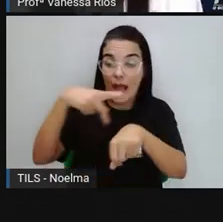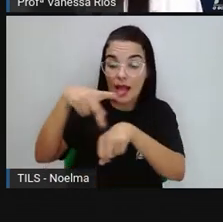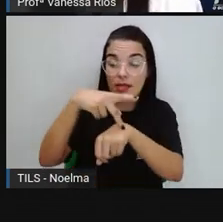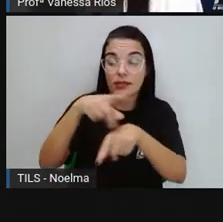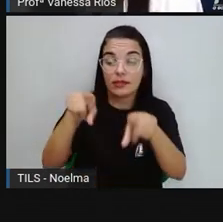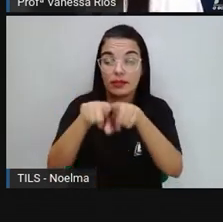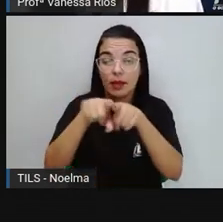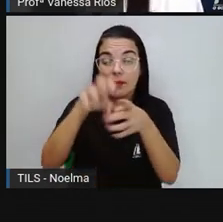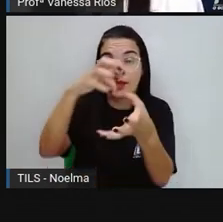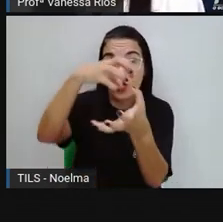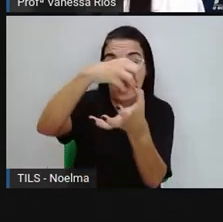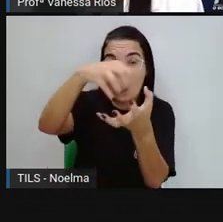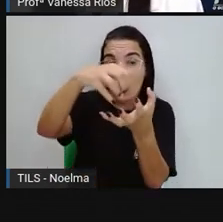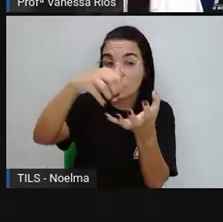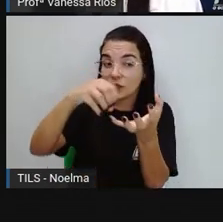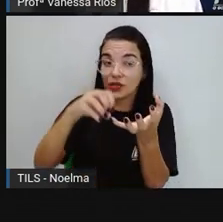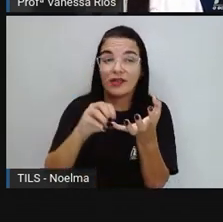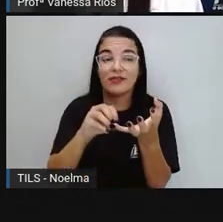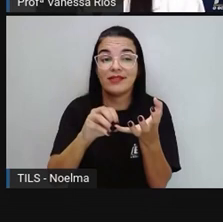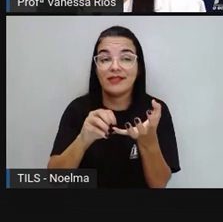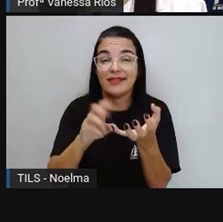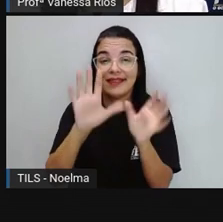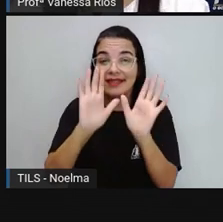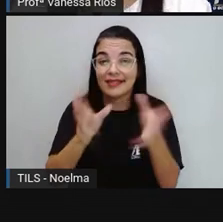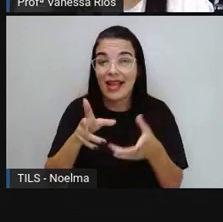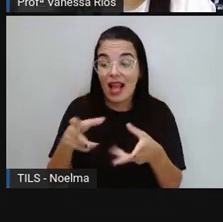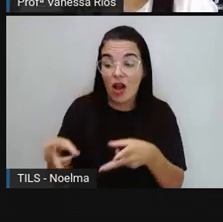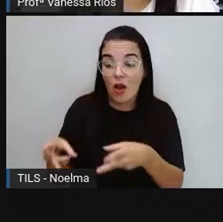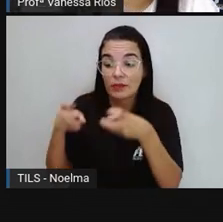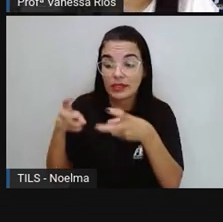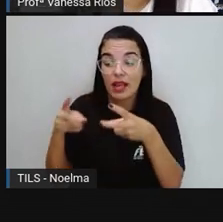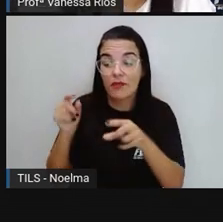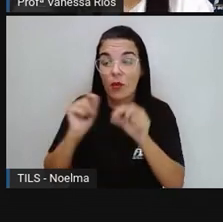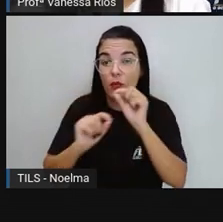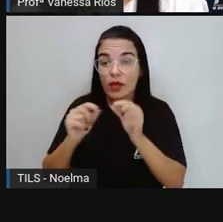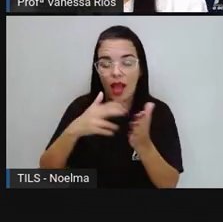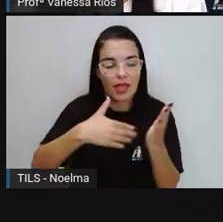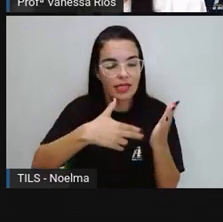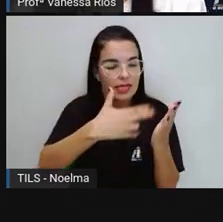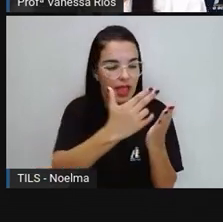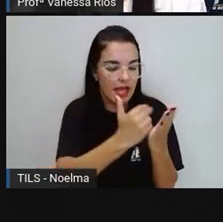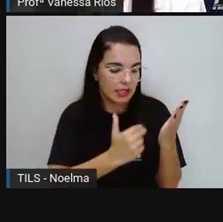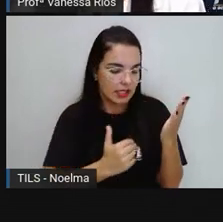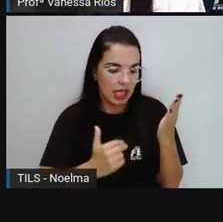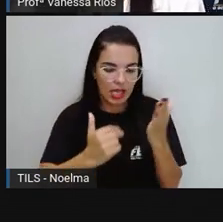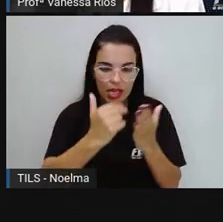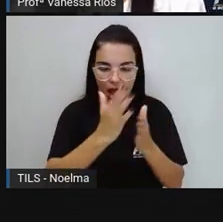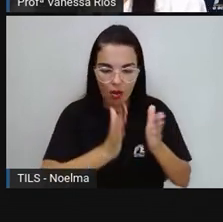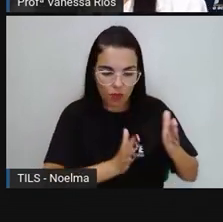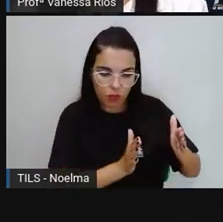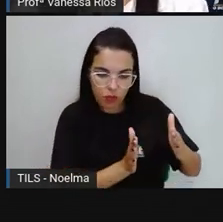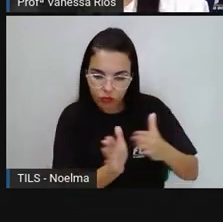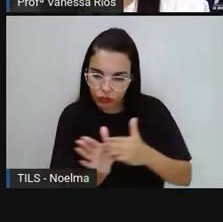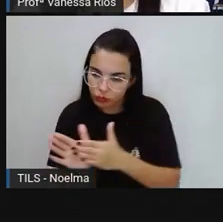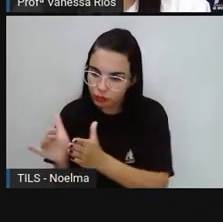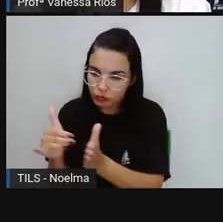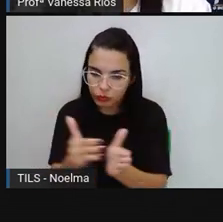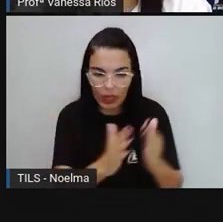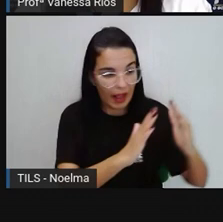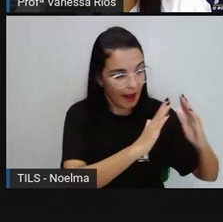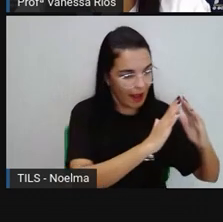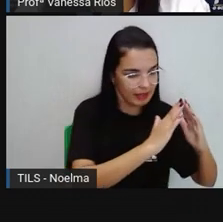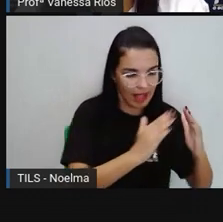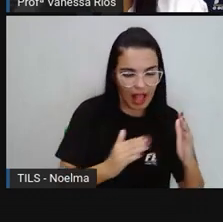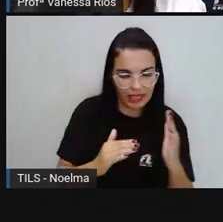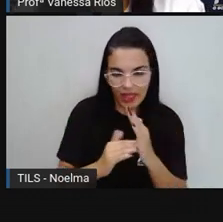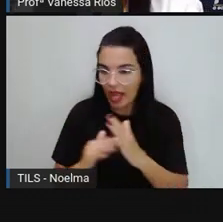A gente observou que desde desenhar o percurso de casa até escola ou observar o mundo inteiro com todos os